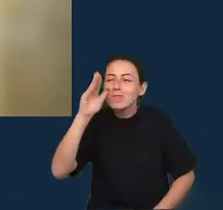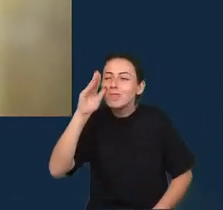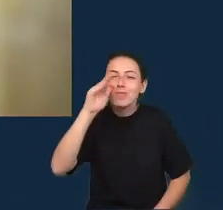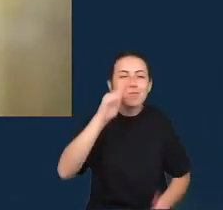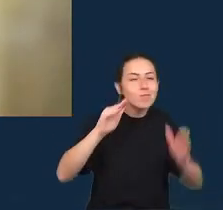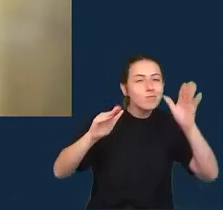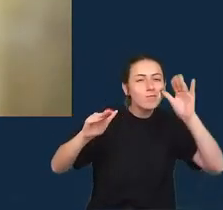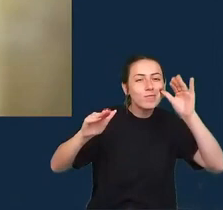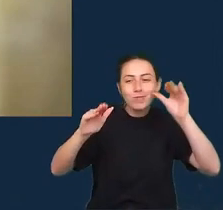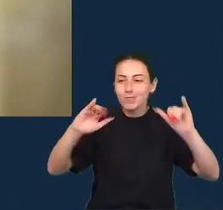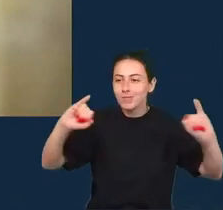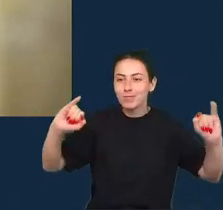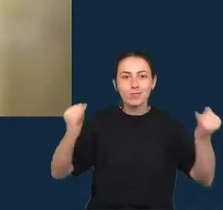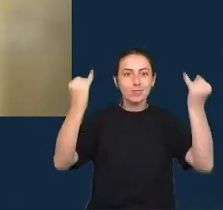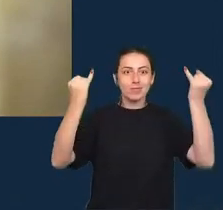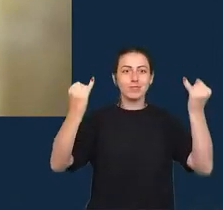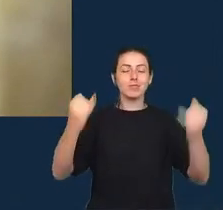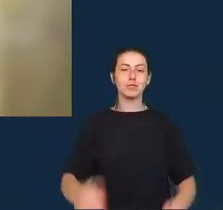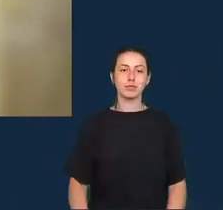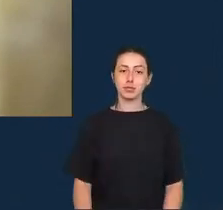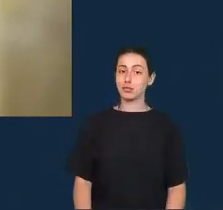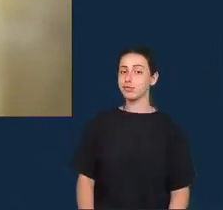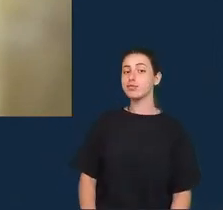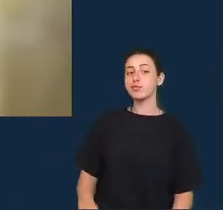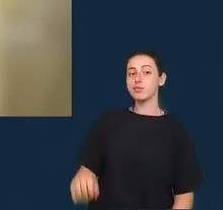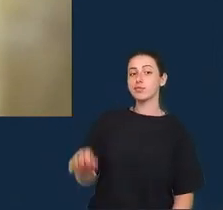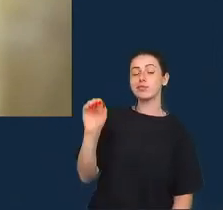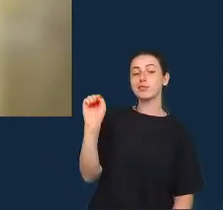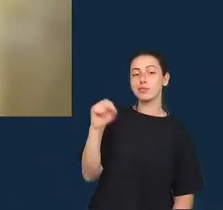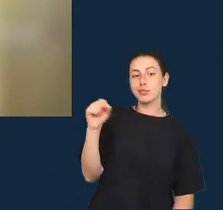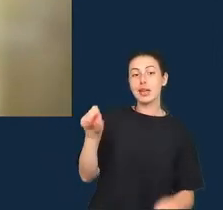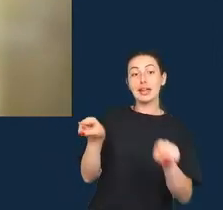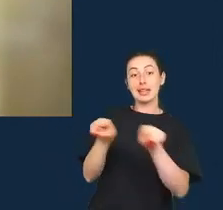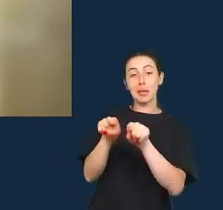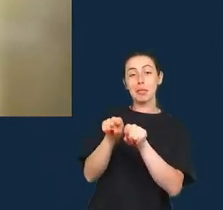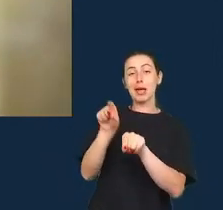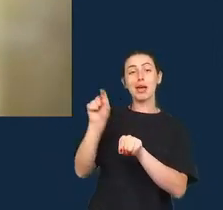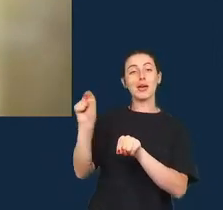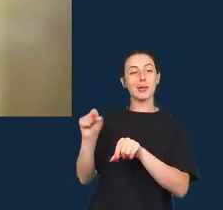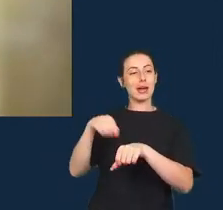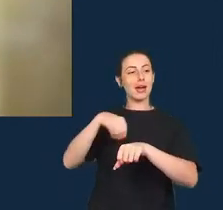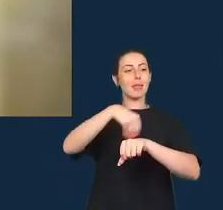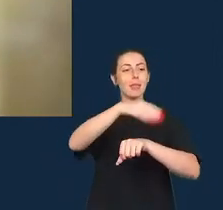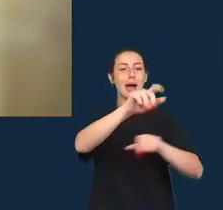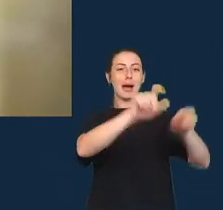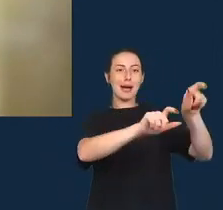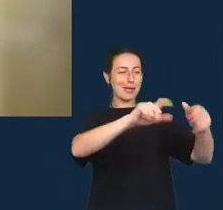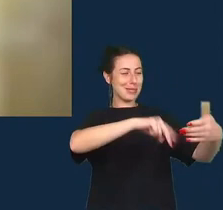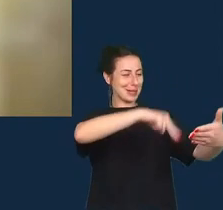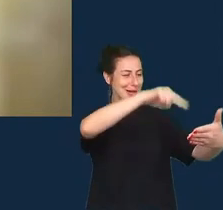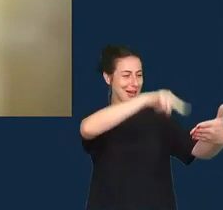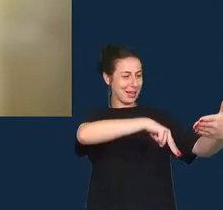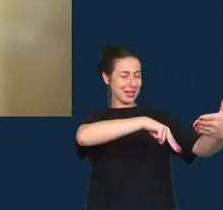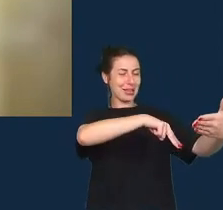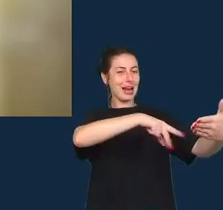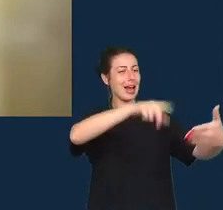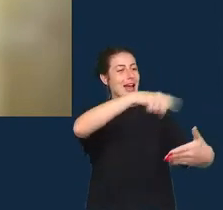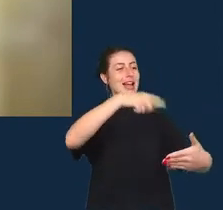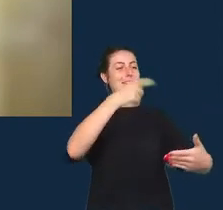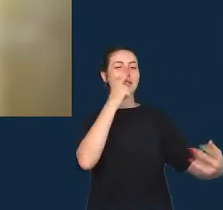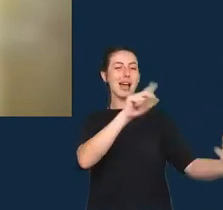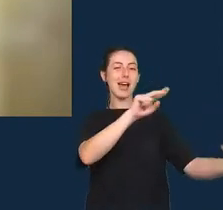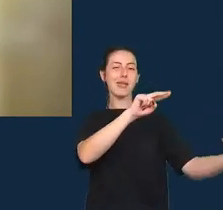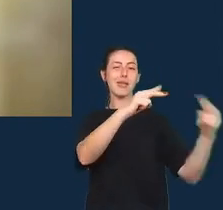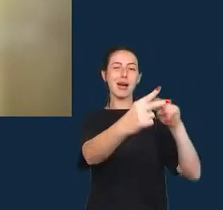sim e quem sabe até mostrando aos leitores seus próprios vieses ao invés de simplesmente apresentar os